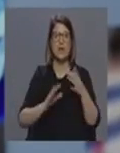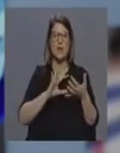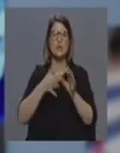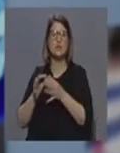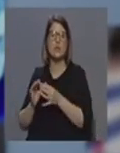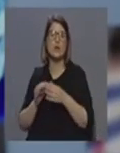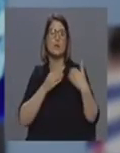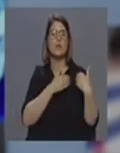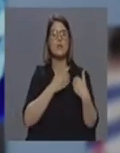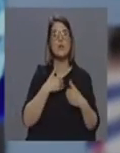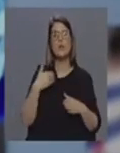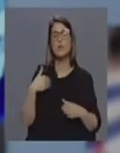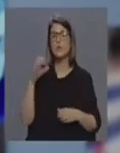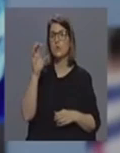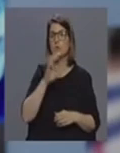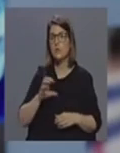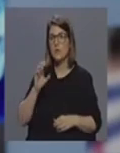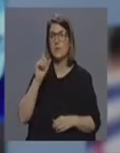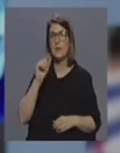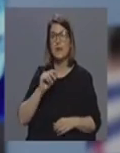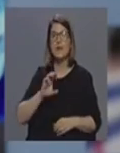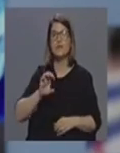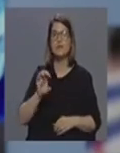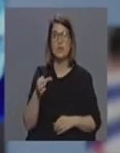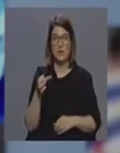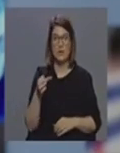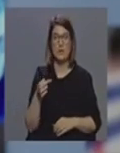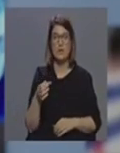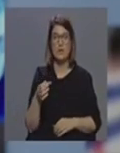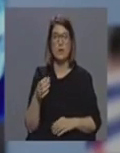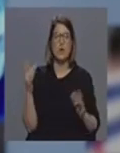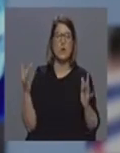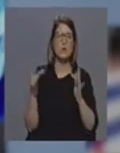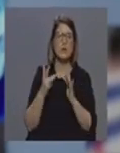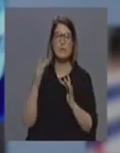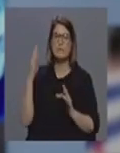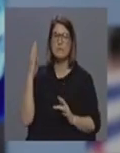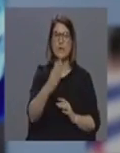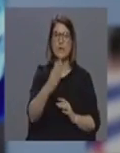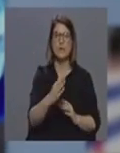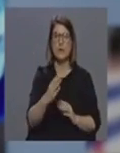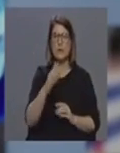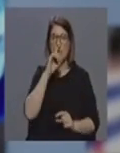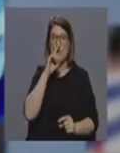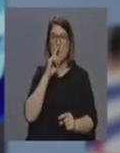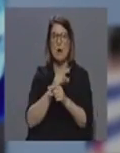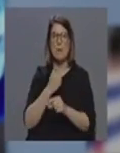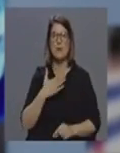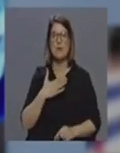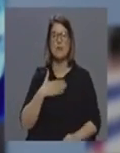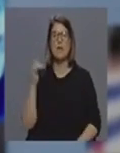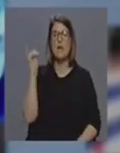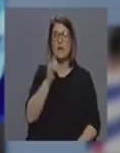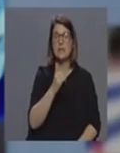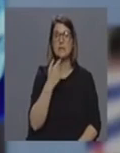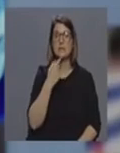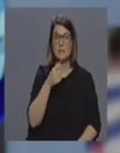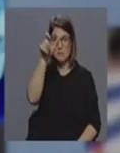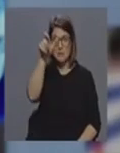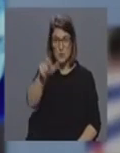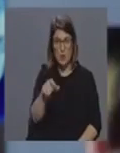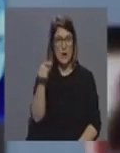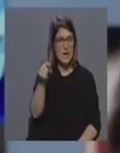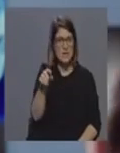Autoridades de Saúde ao nível do continente e ao nível da região e portanto contactámos logo também com as companhias aéreas a dizer que efetivamente essa pessoa não